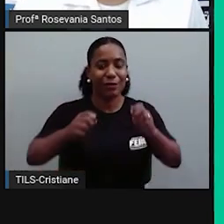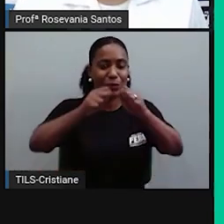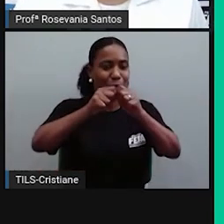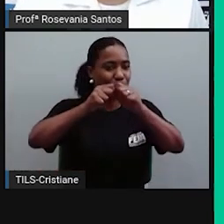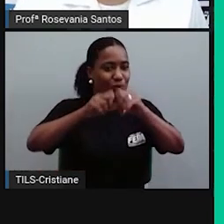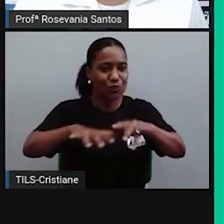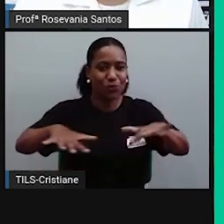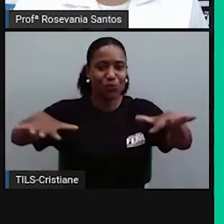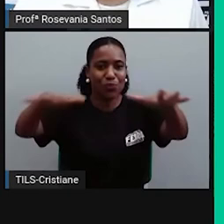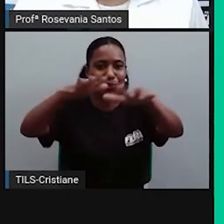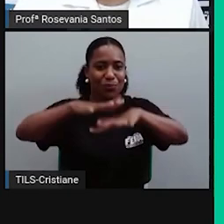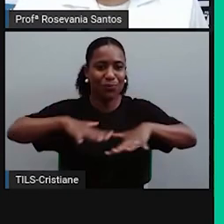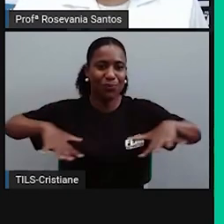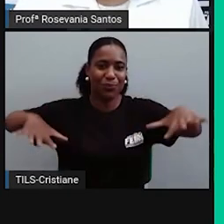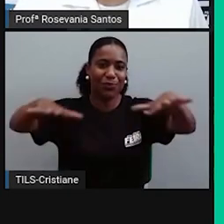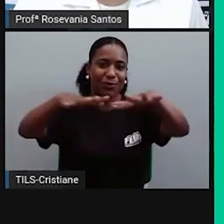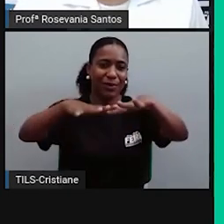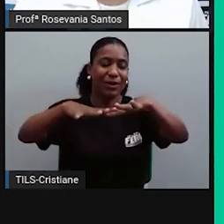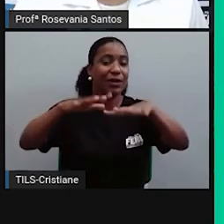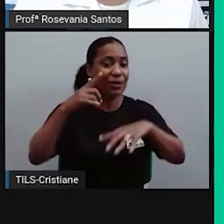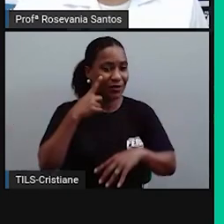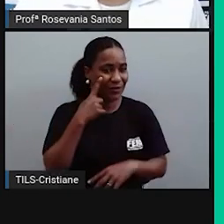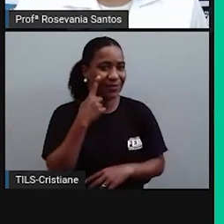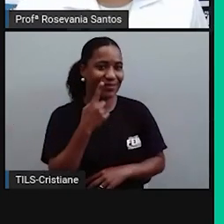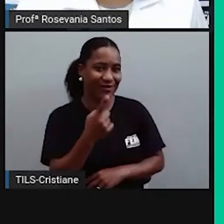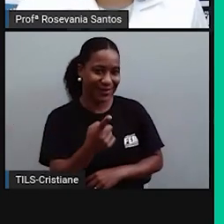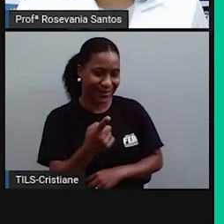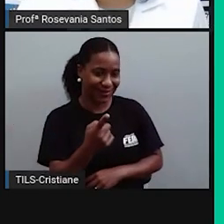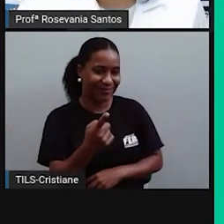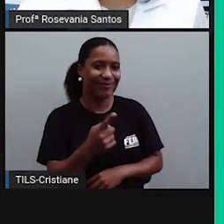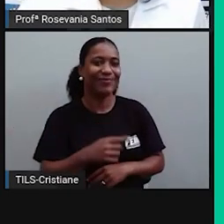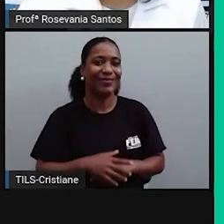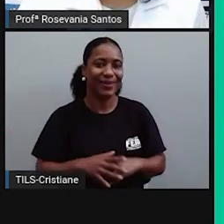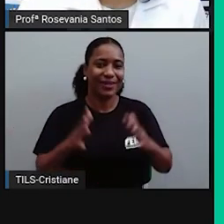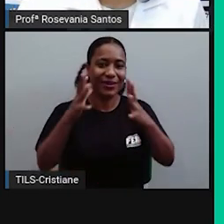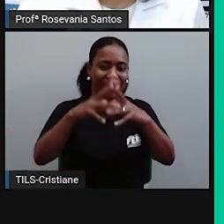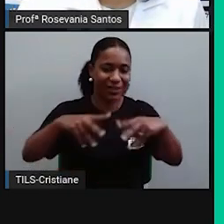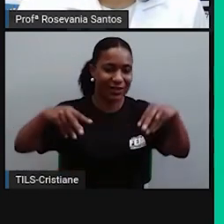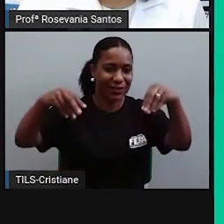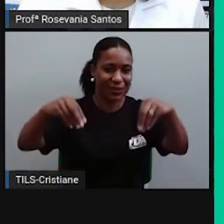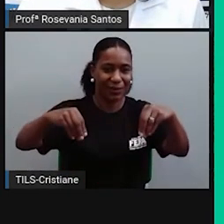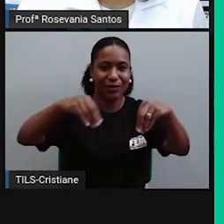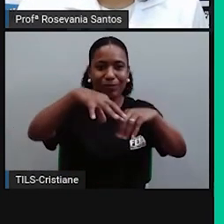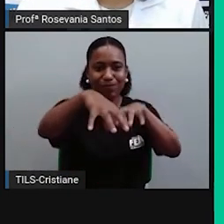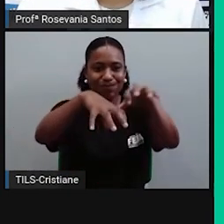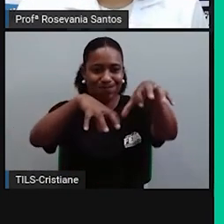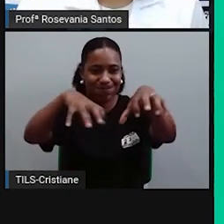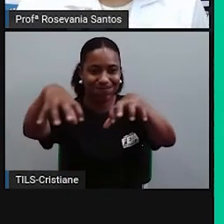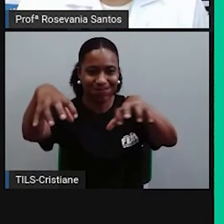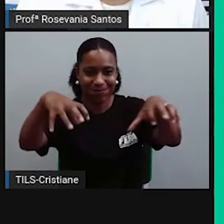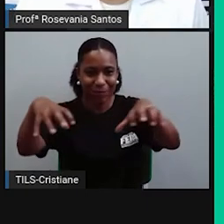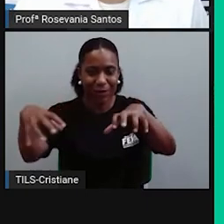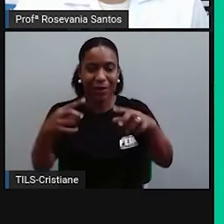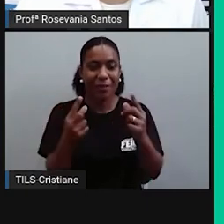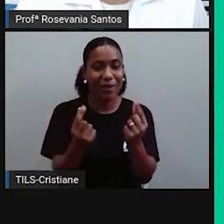todos. Então, nesse momento aqui, a gente tinha essa linha econômica. Como vocês podem perceber.